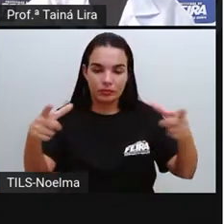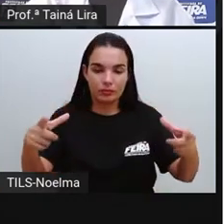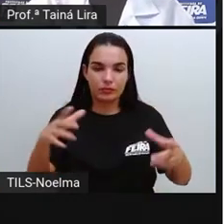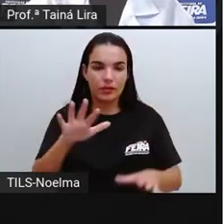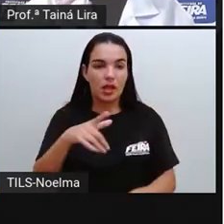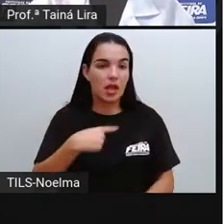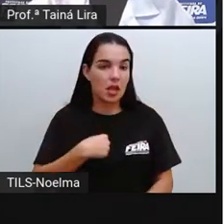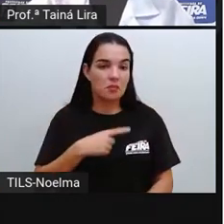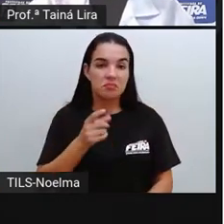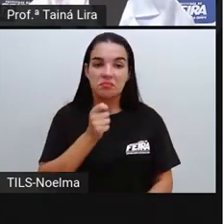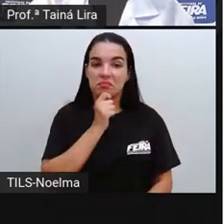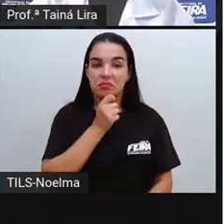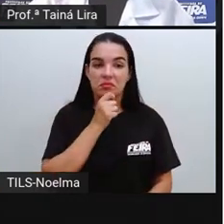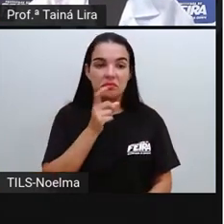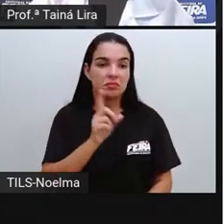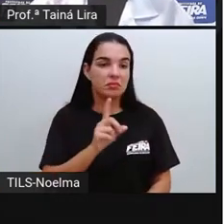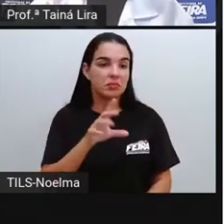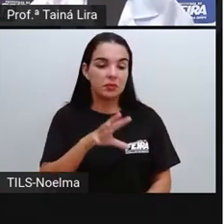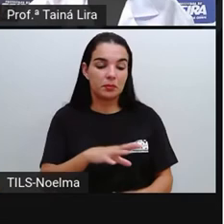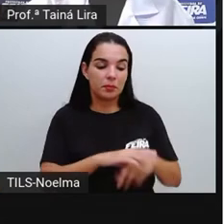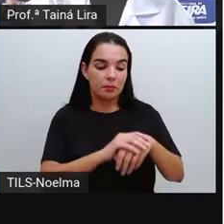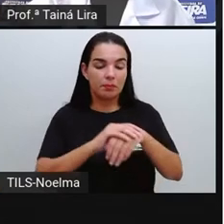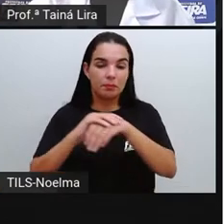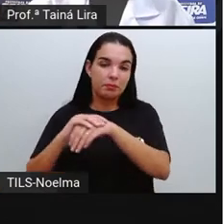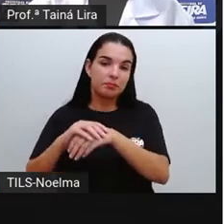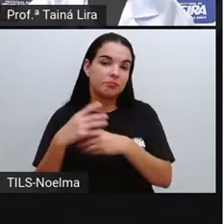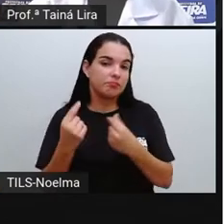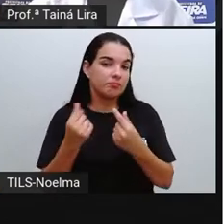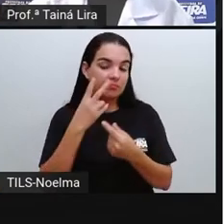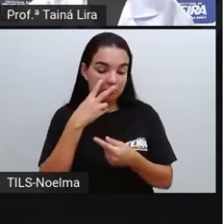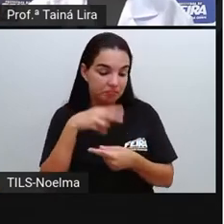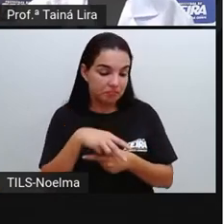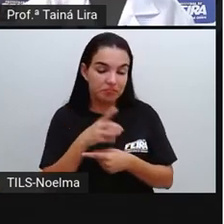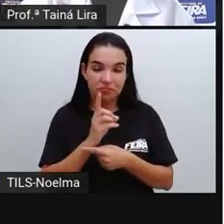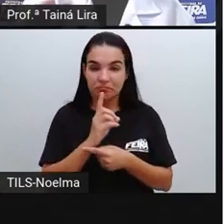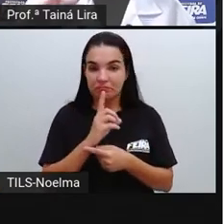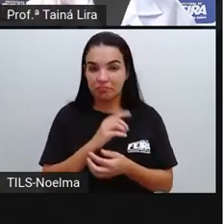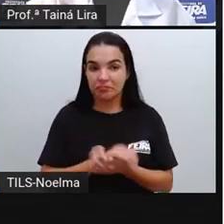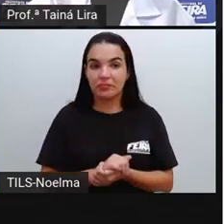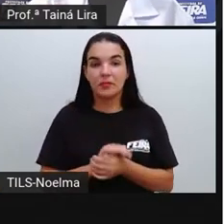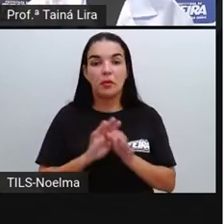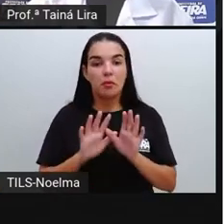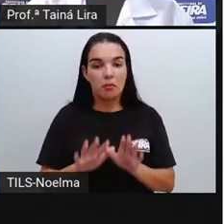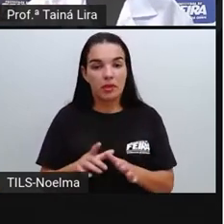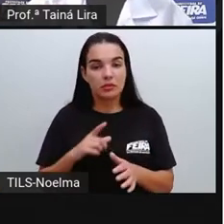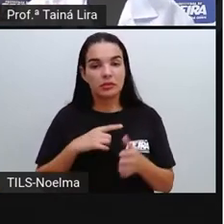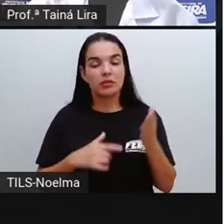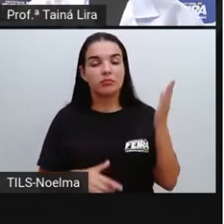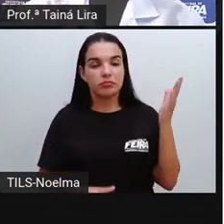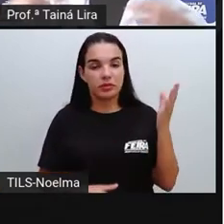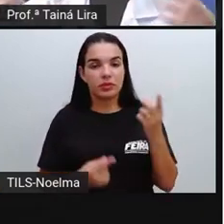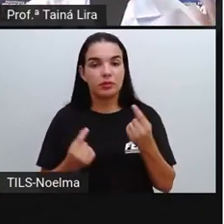mesma ainda não, não peguei, ainda não vi essa nota, mas é a nota, né, de maior valor